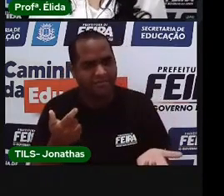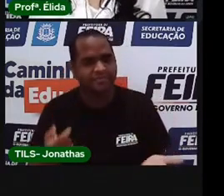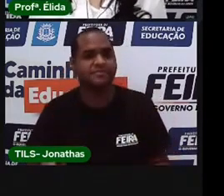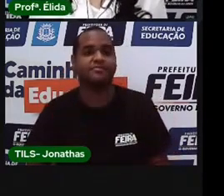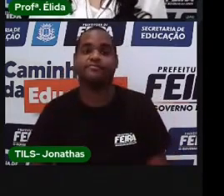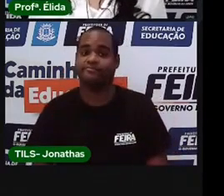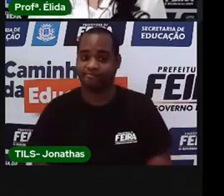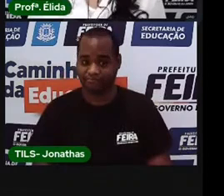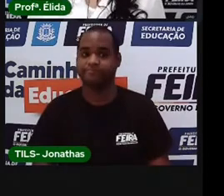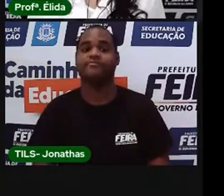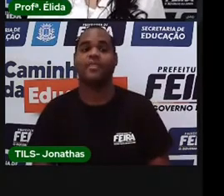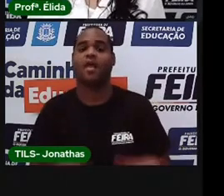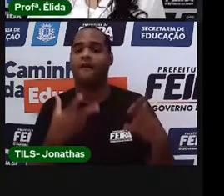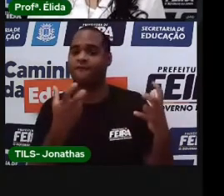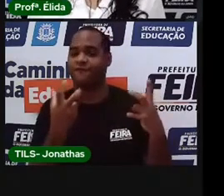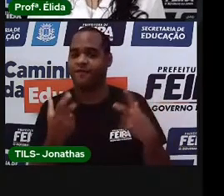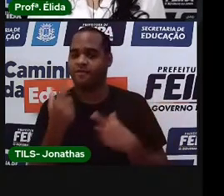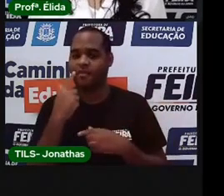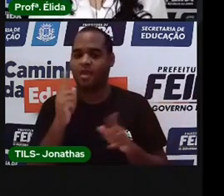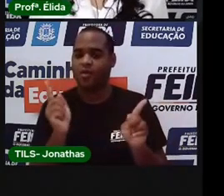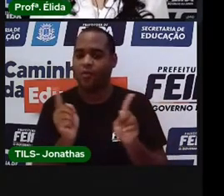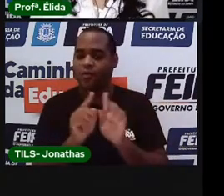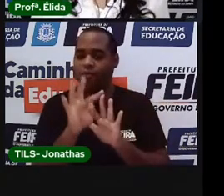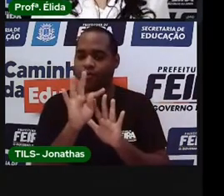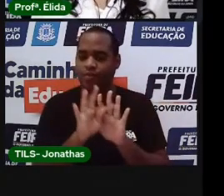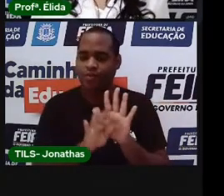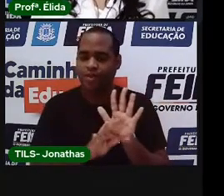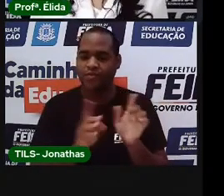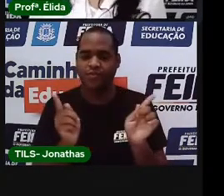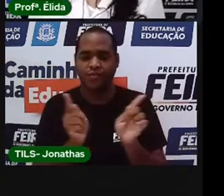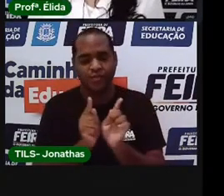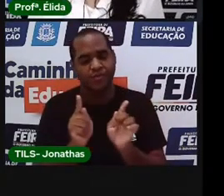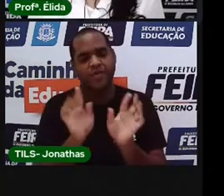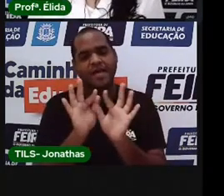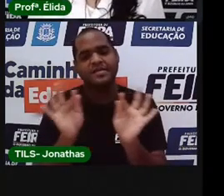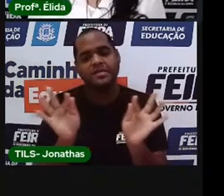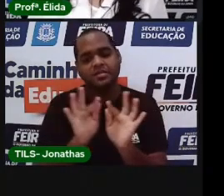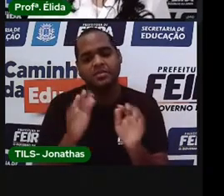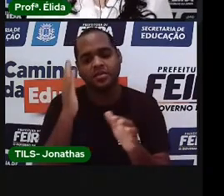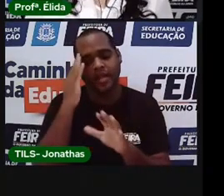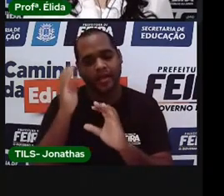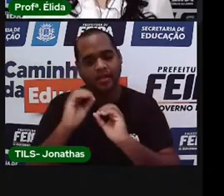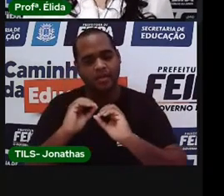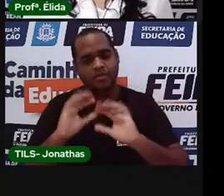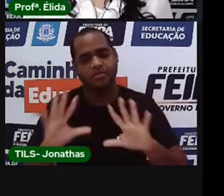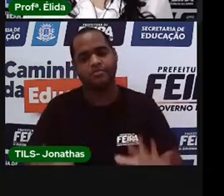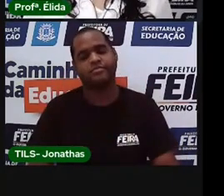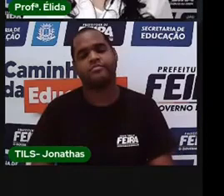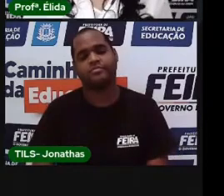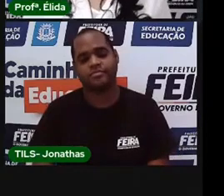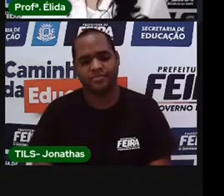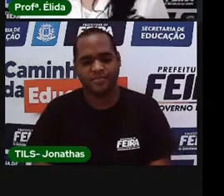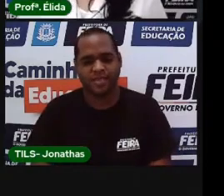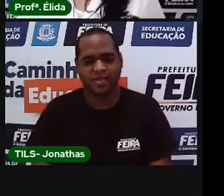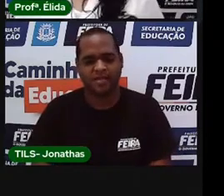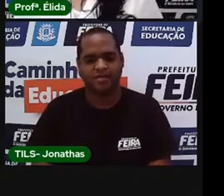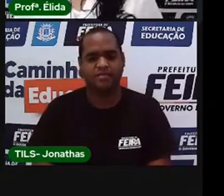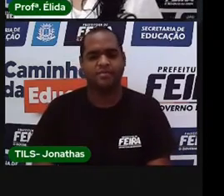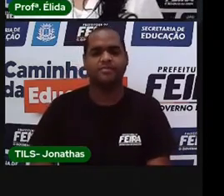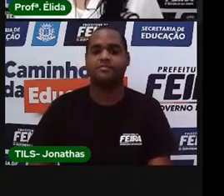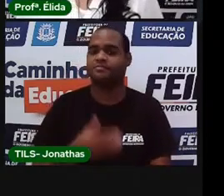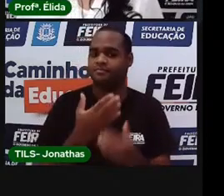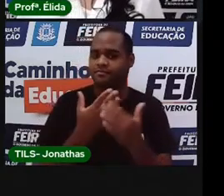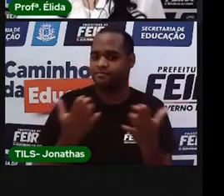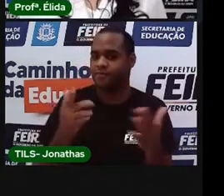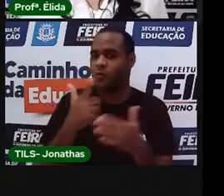Viu? O texto é curto, simples e claro. Ali, no